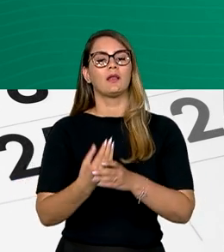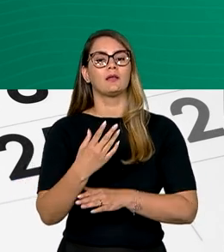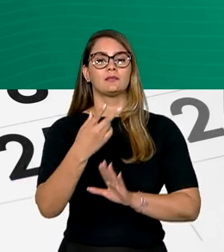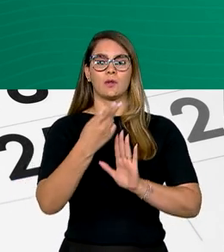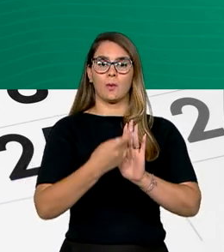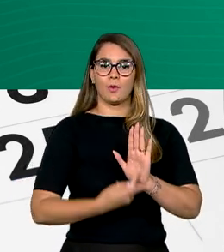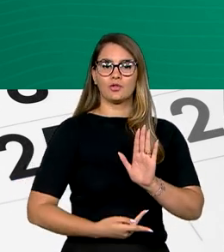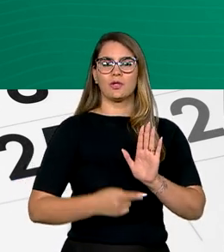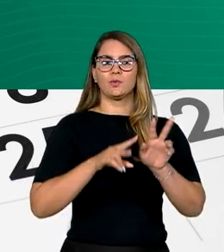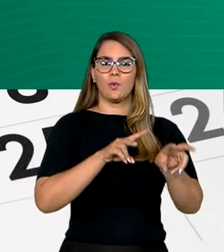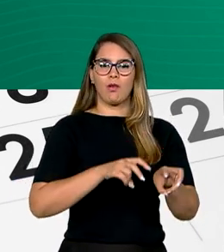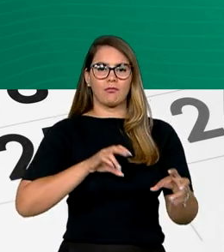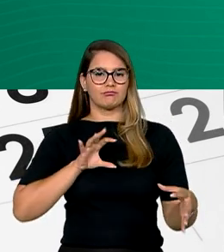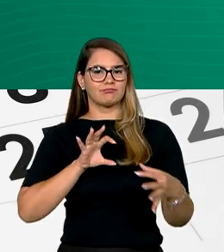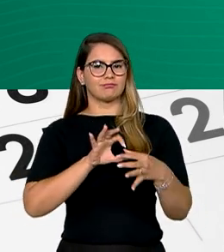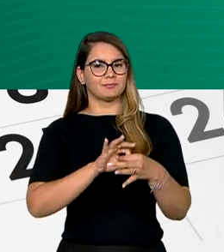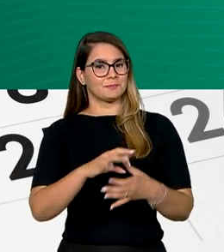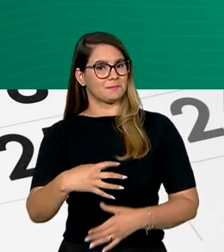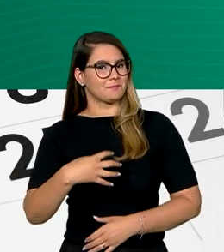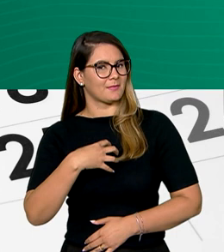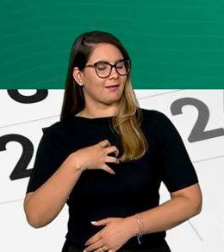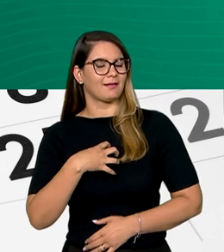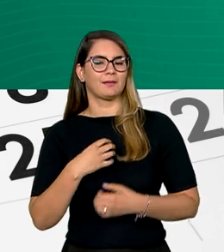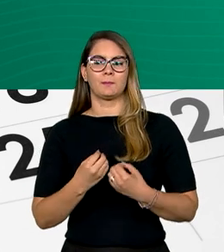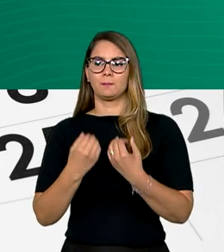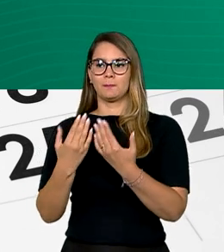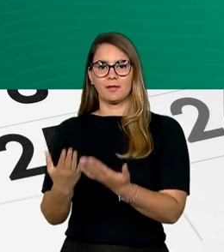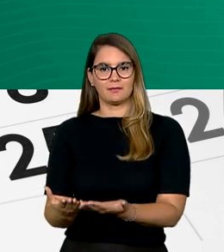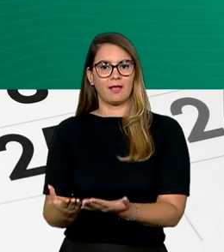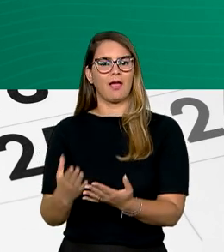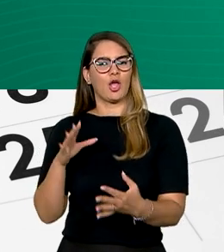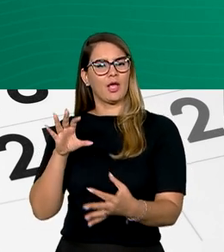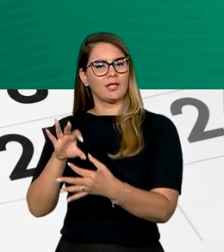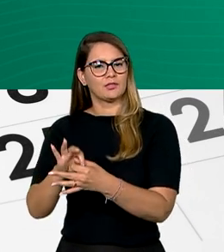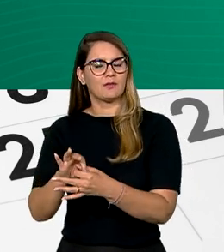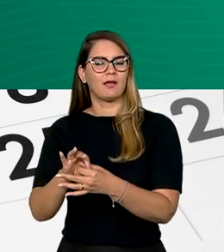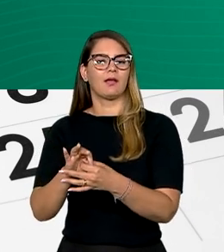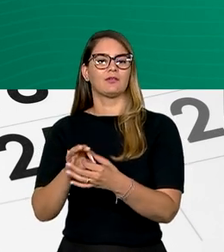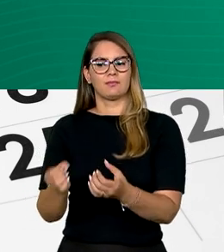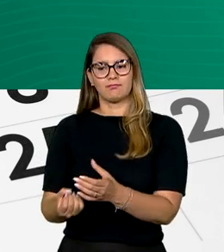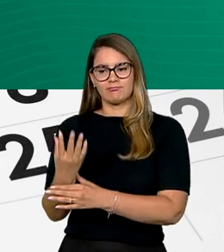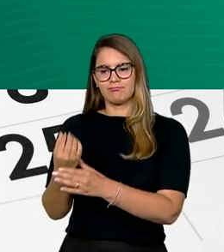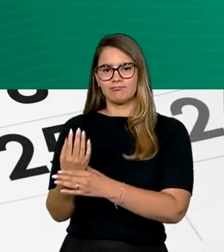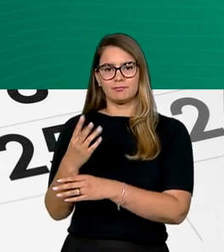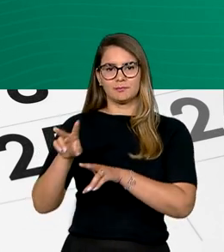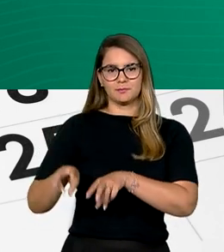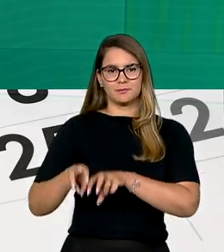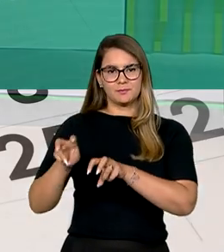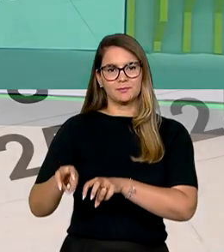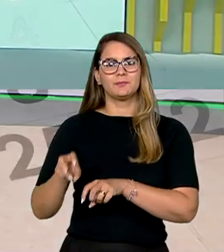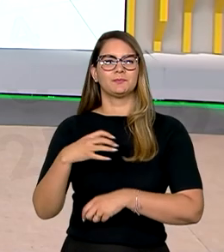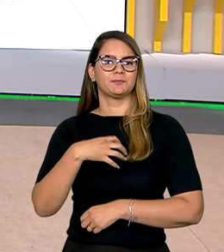Projeto Rural Conectado Bahia para levar conectividade à produção agrícola do